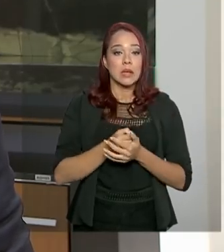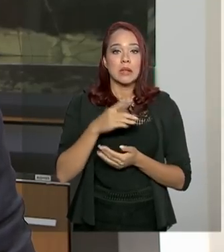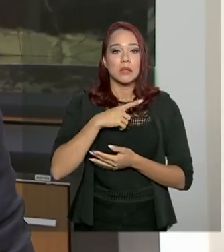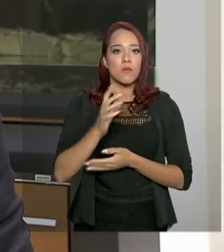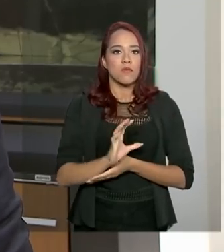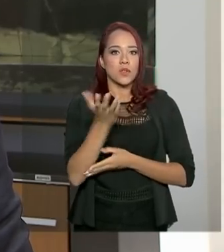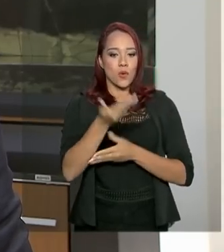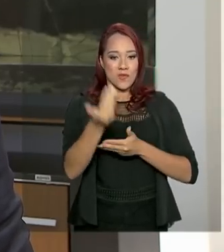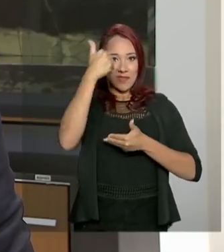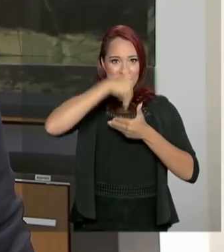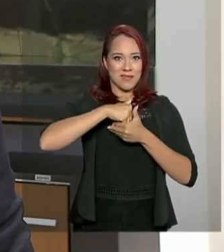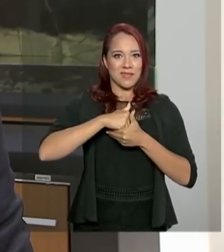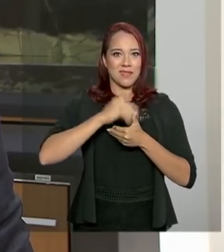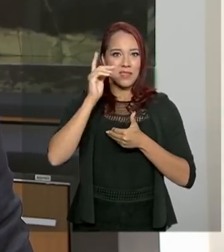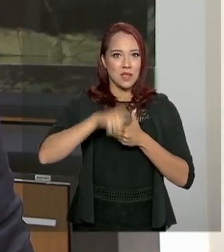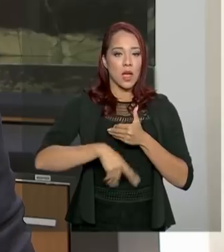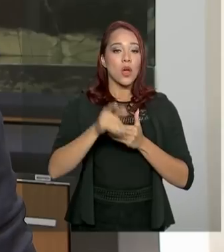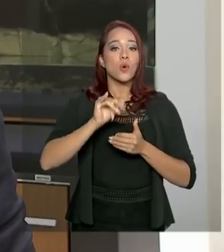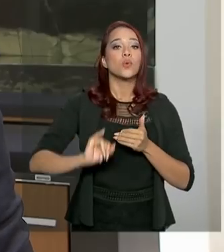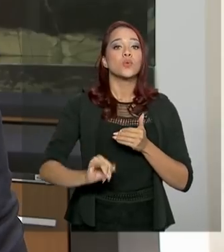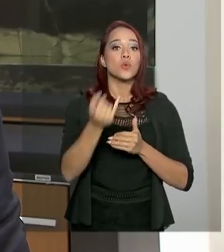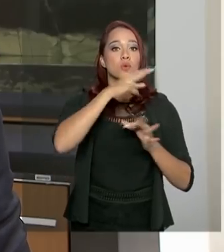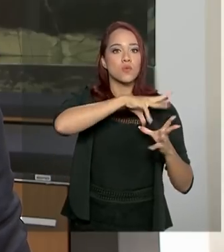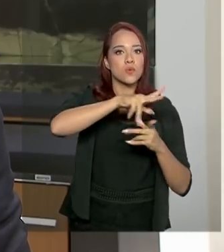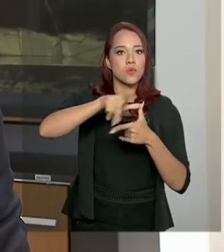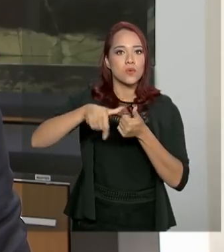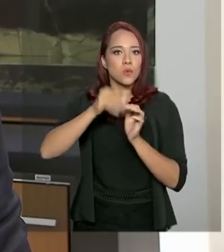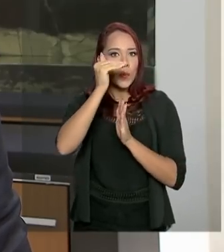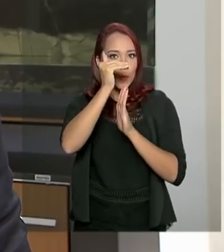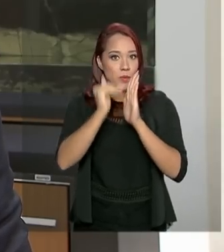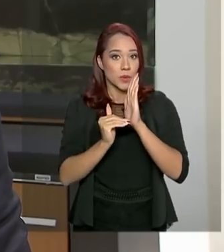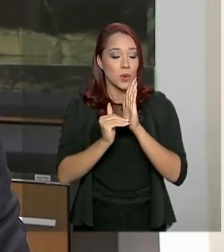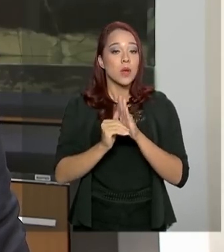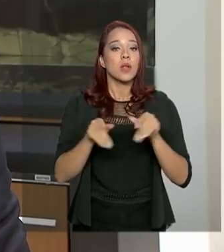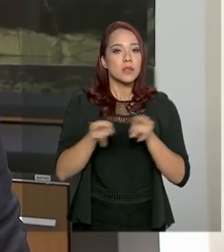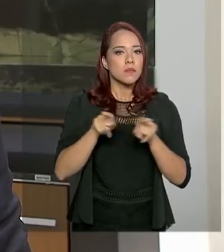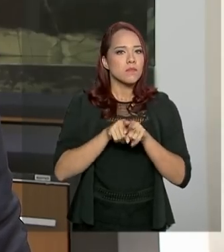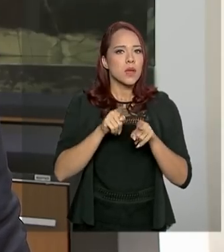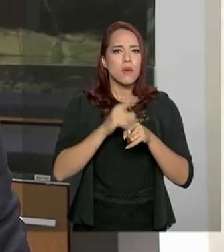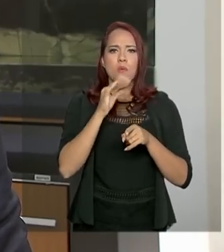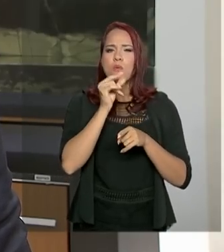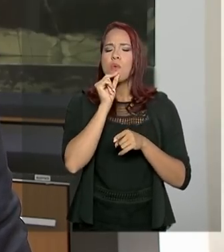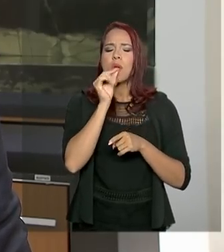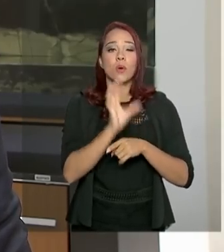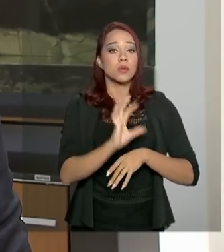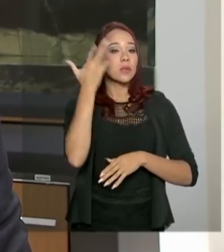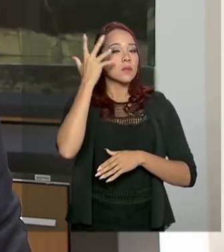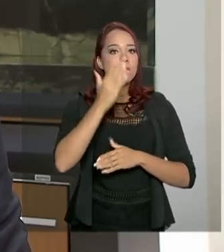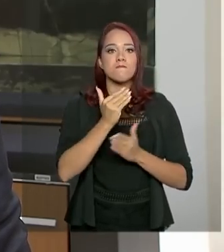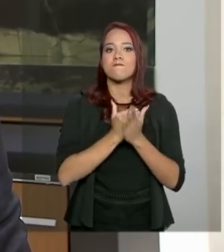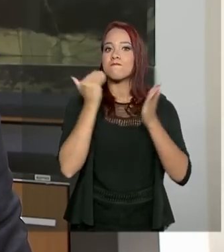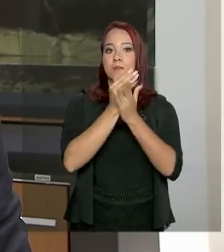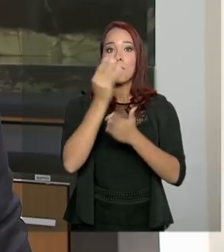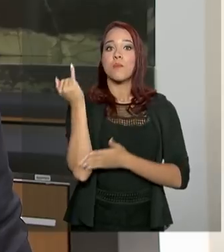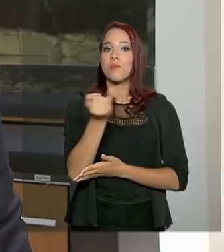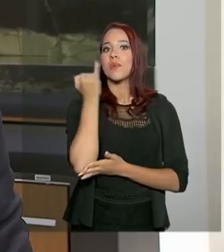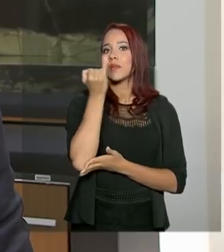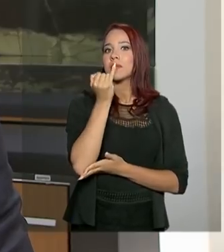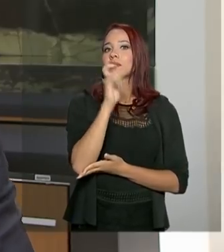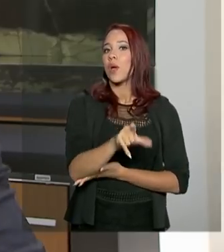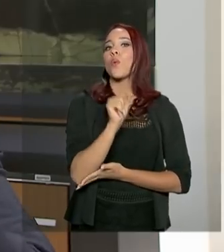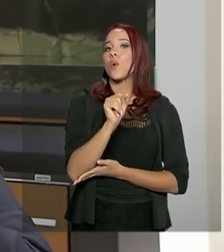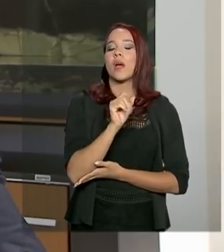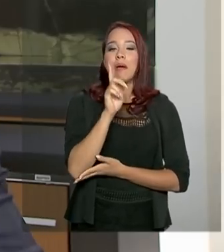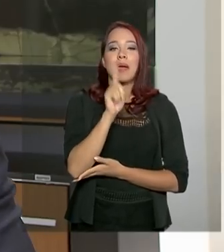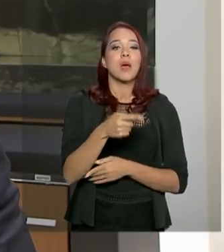externo, que os juros estão mundialmente muito baixos, mas acho que o fator mais preponderante, o fator mais importante é